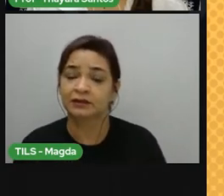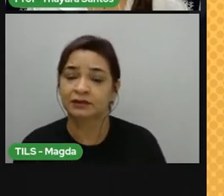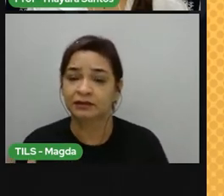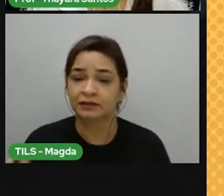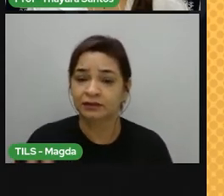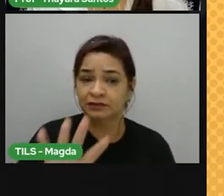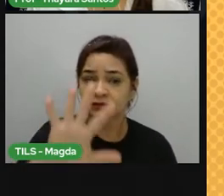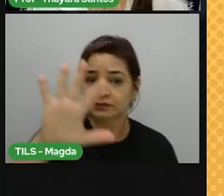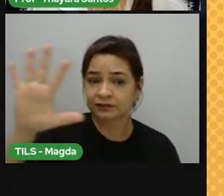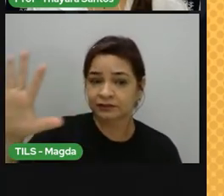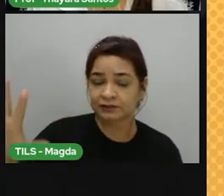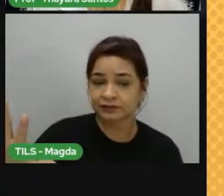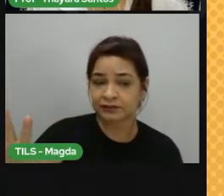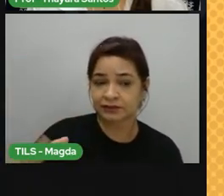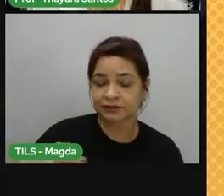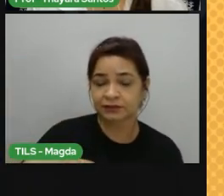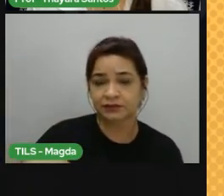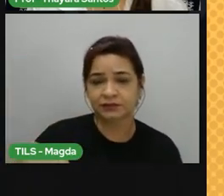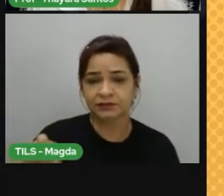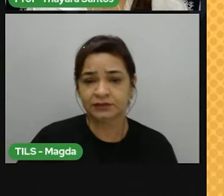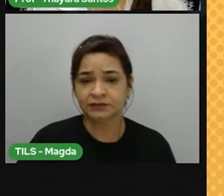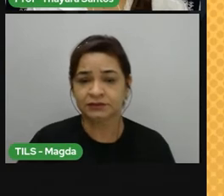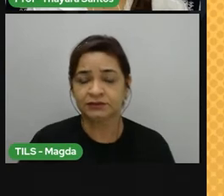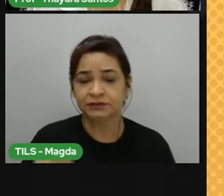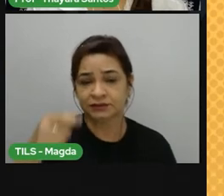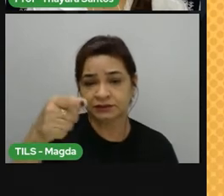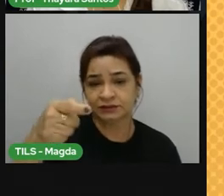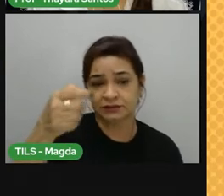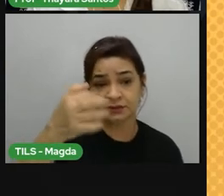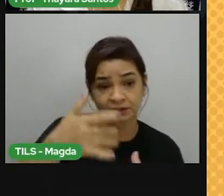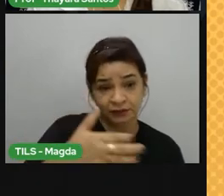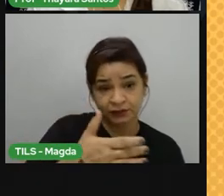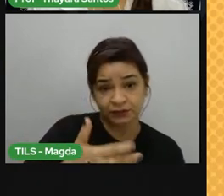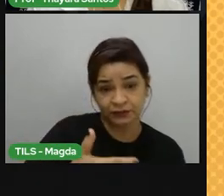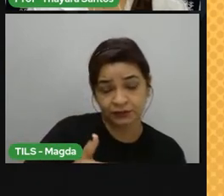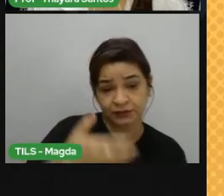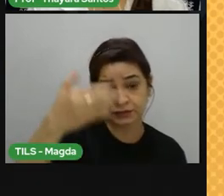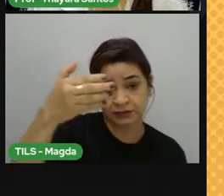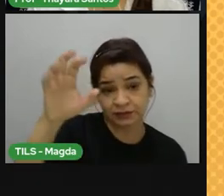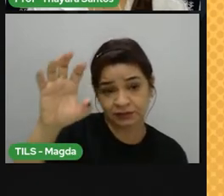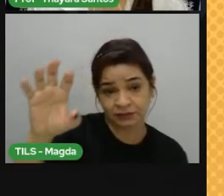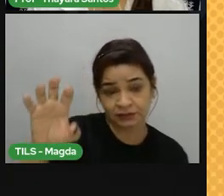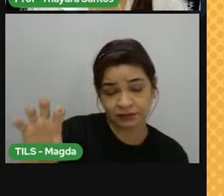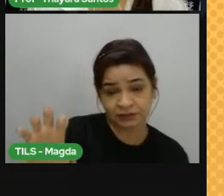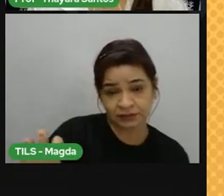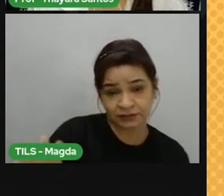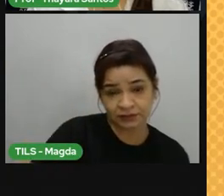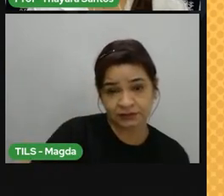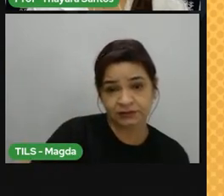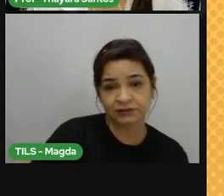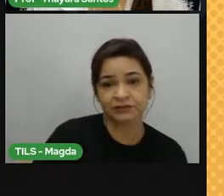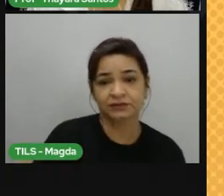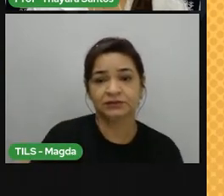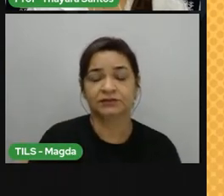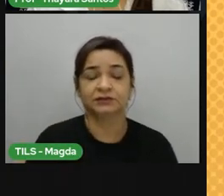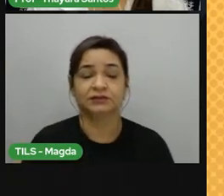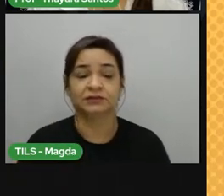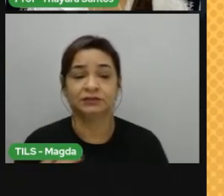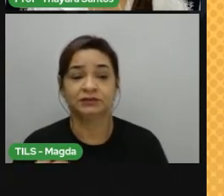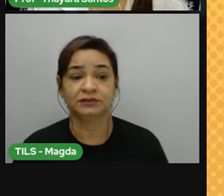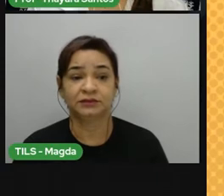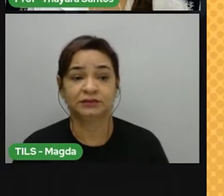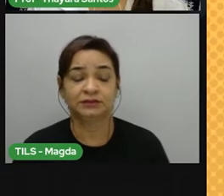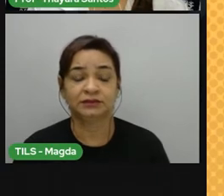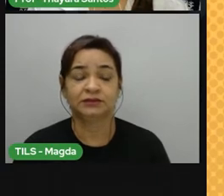região nordeste, como Piauí, Ceará, Rio Grande do Norte, Paraíba, Pernambuco, Alagoas, Sergipe,